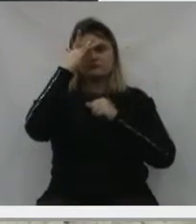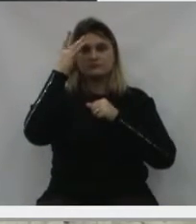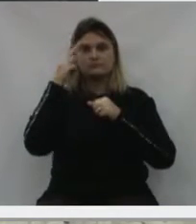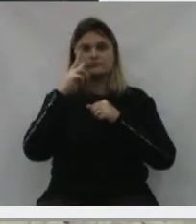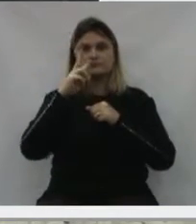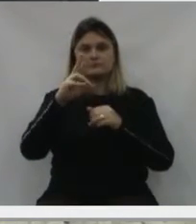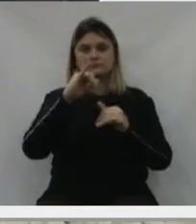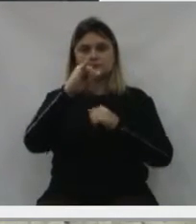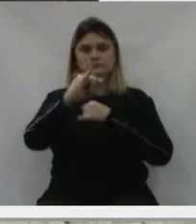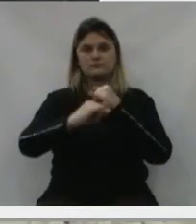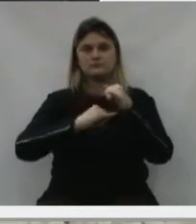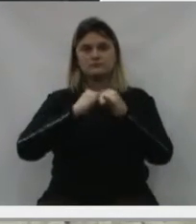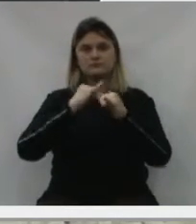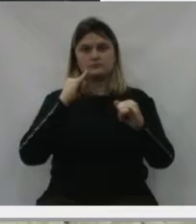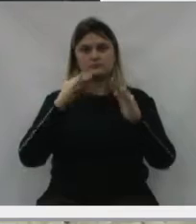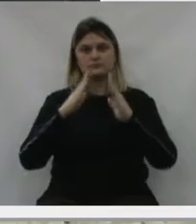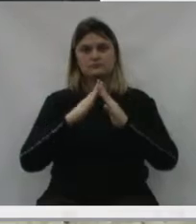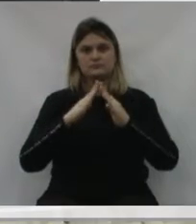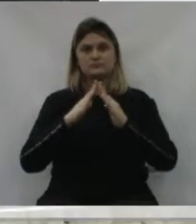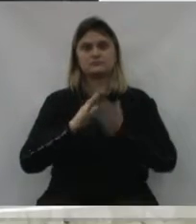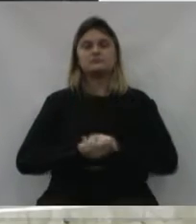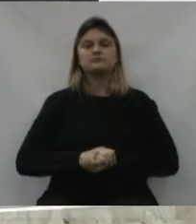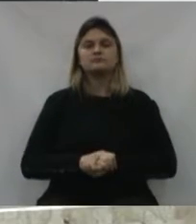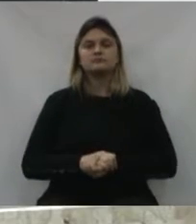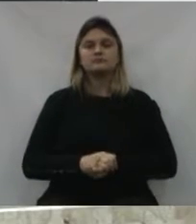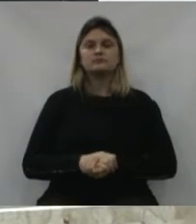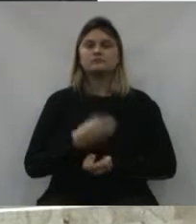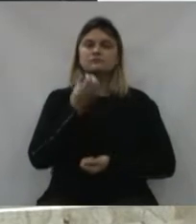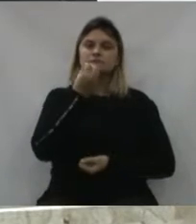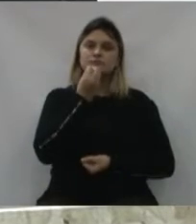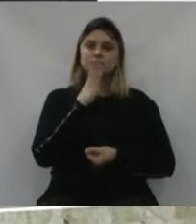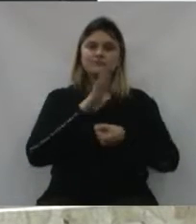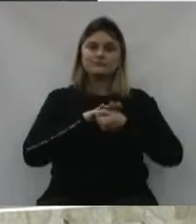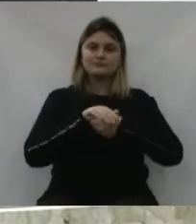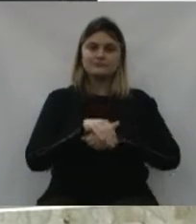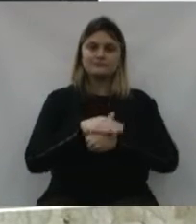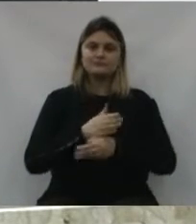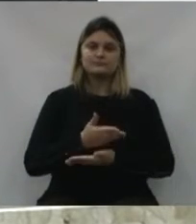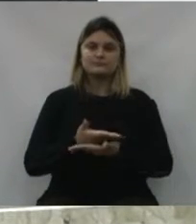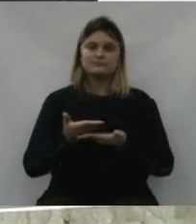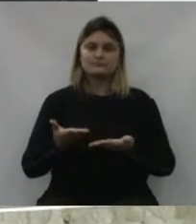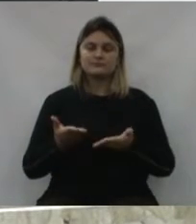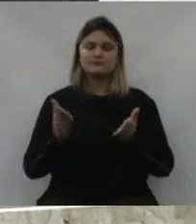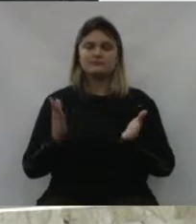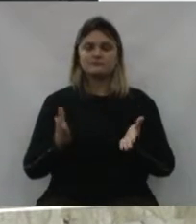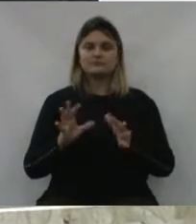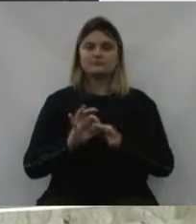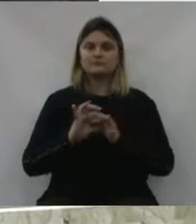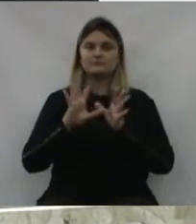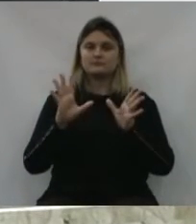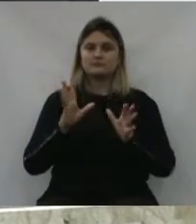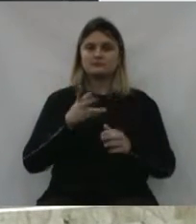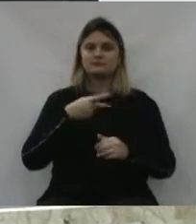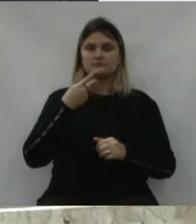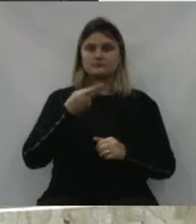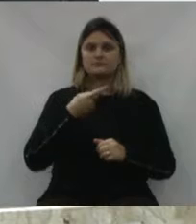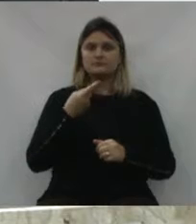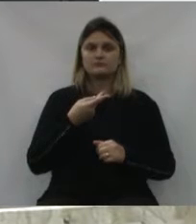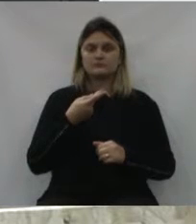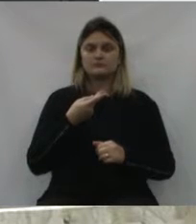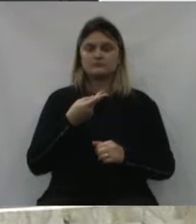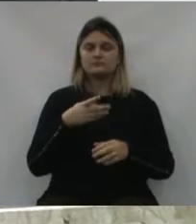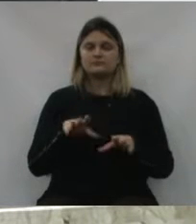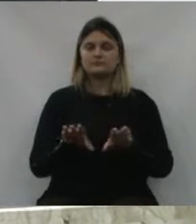escrita e também os internautas que nos acompanham, meu boa noite. Agora na palavra